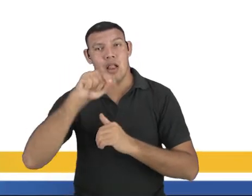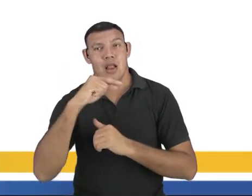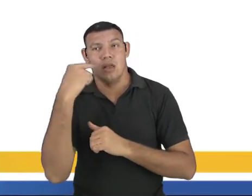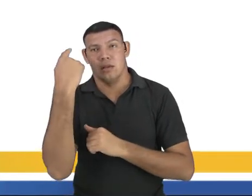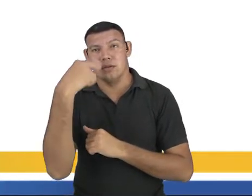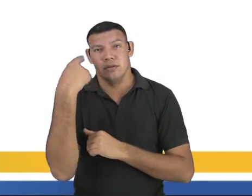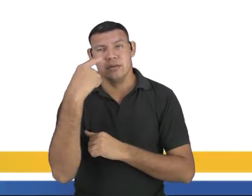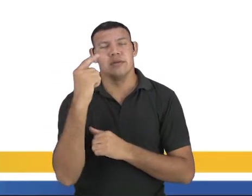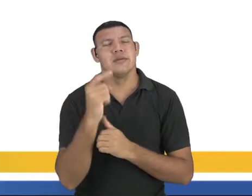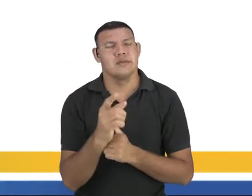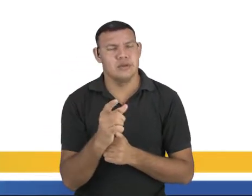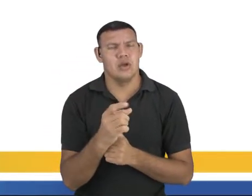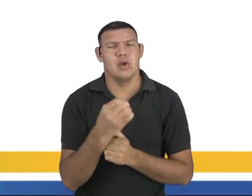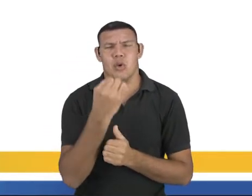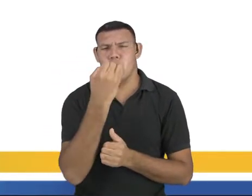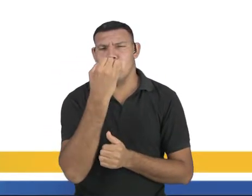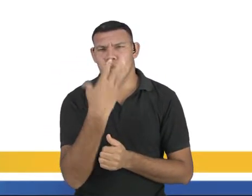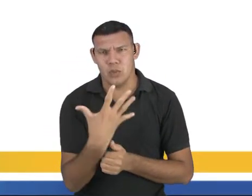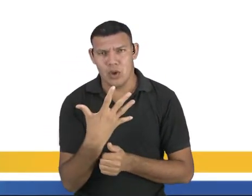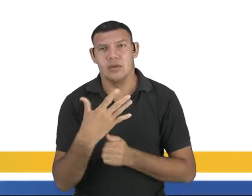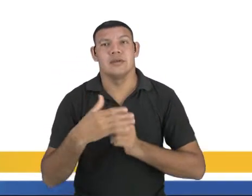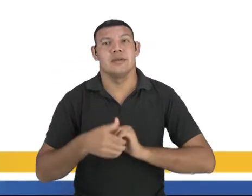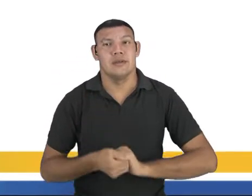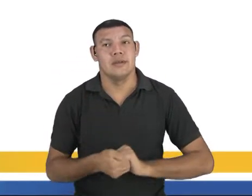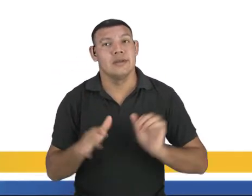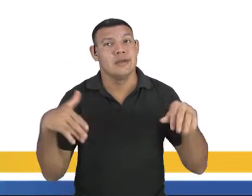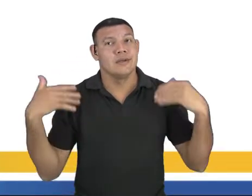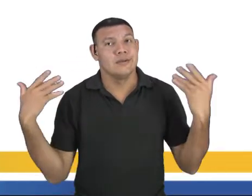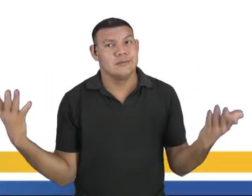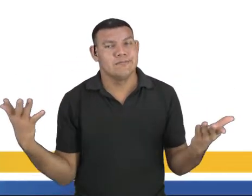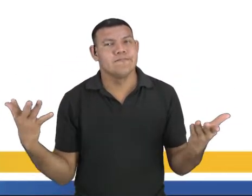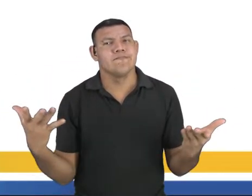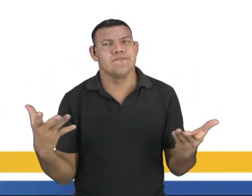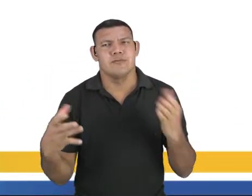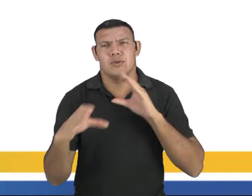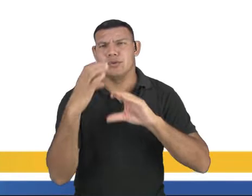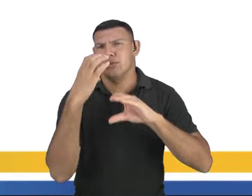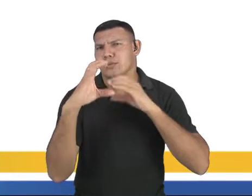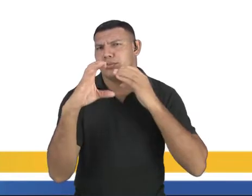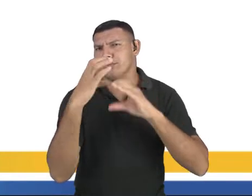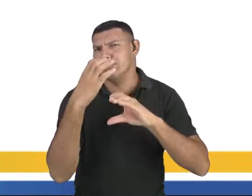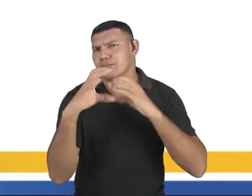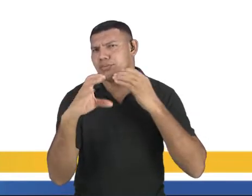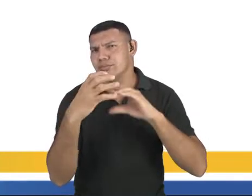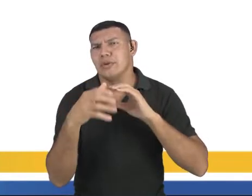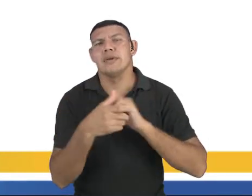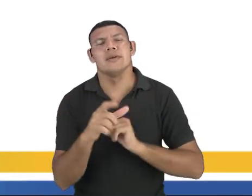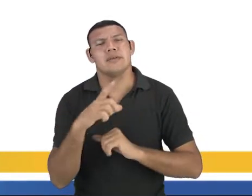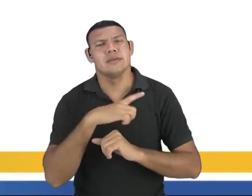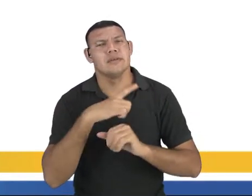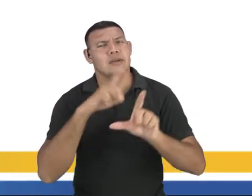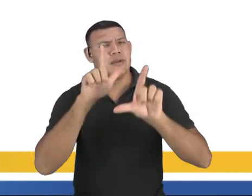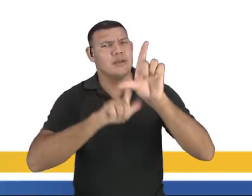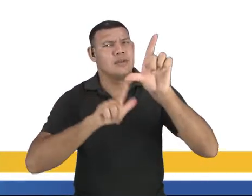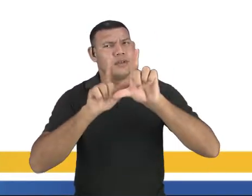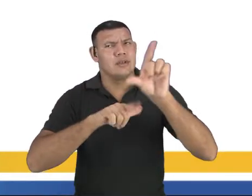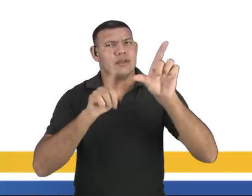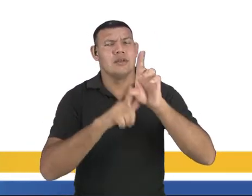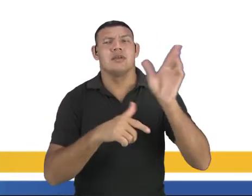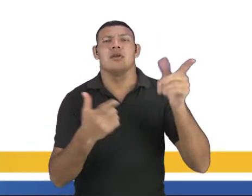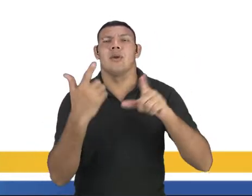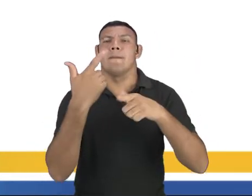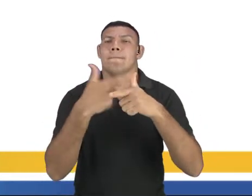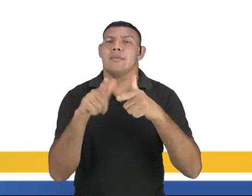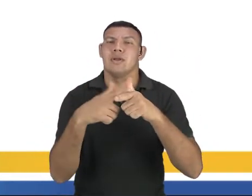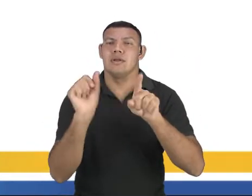bem conceituados, ok? Então, cantores que têm, nas suas letras, cunho social,